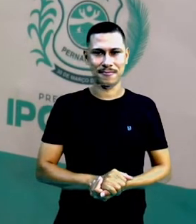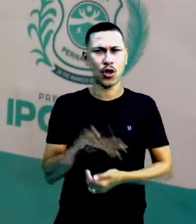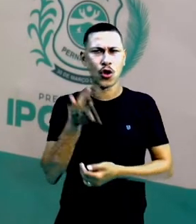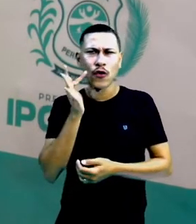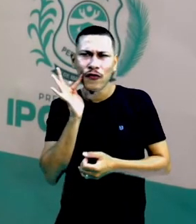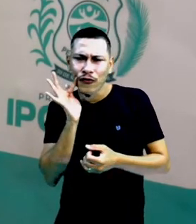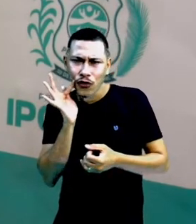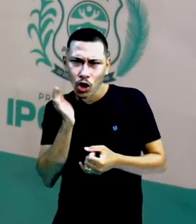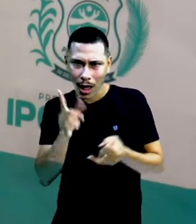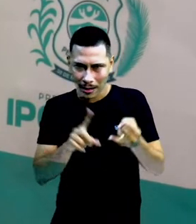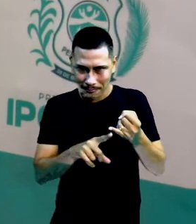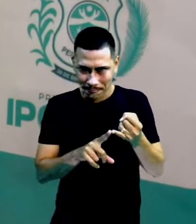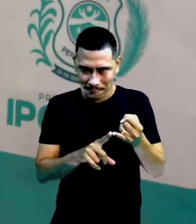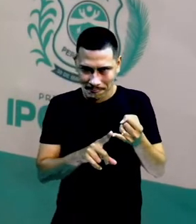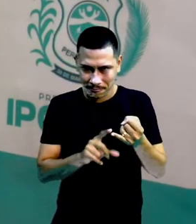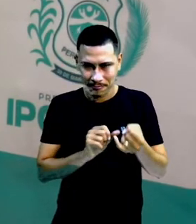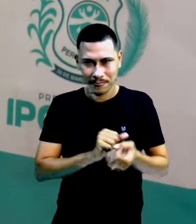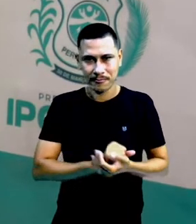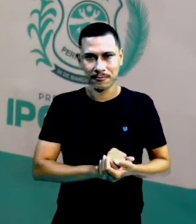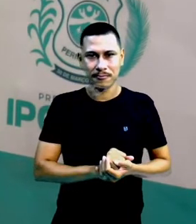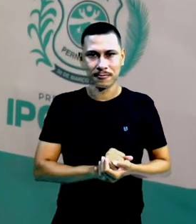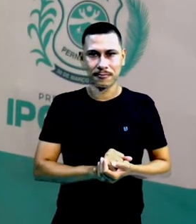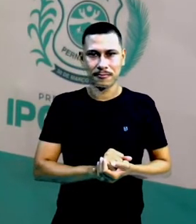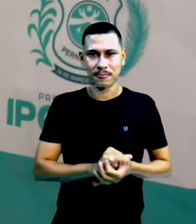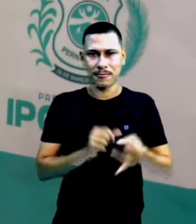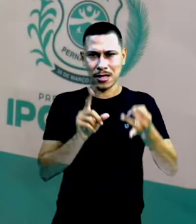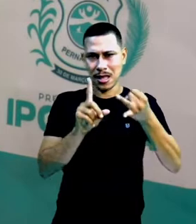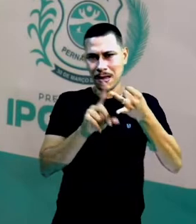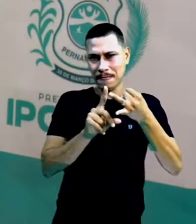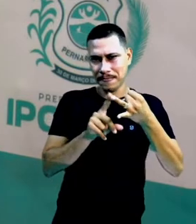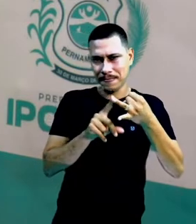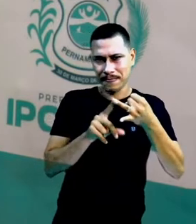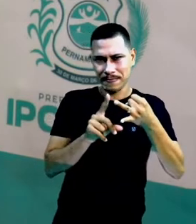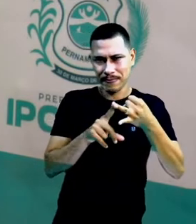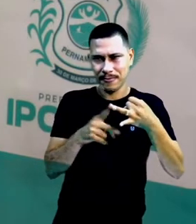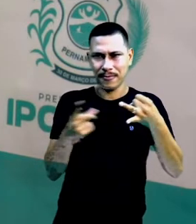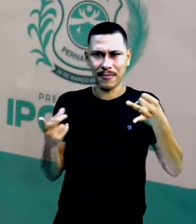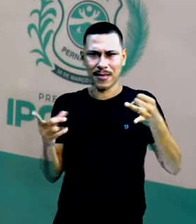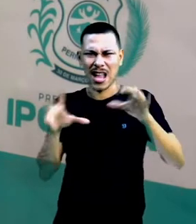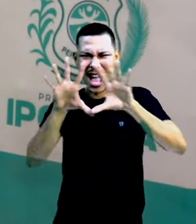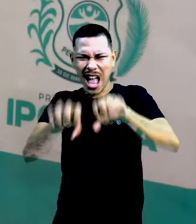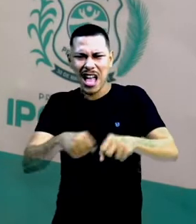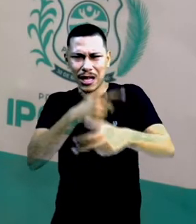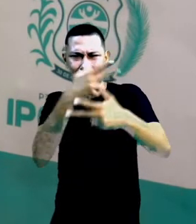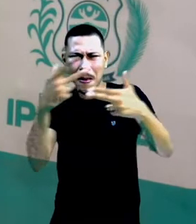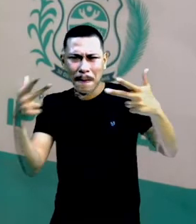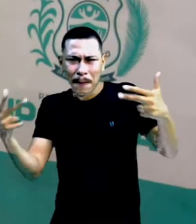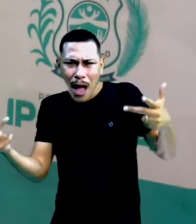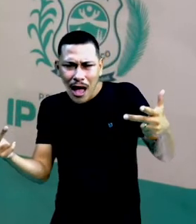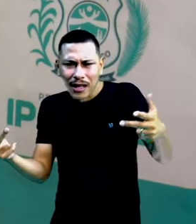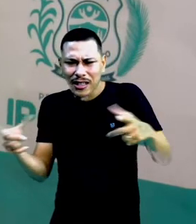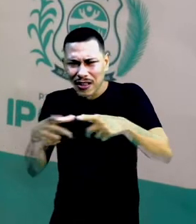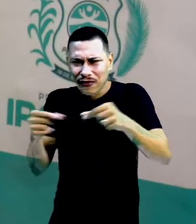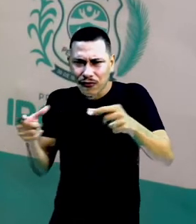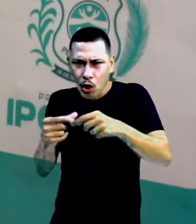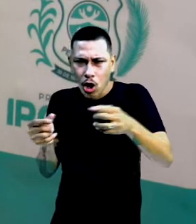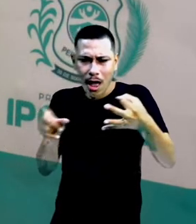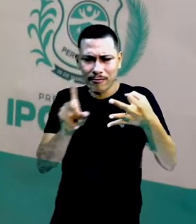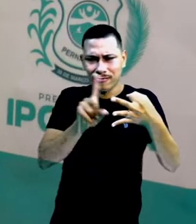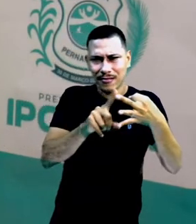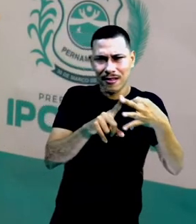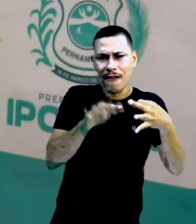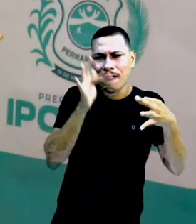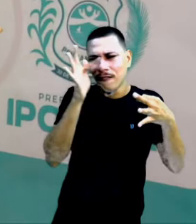Frutas grandes e verdes. Bichinhos mortos e pedaços de folhas. Flores secas e